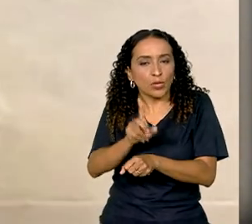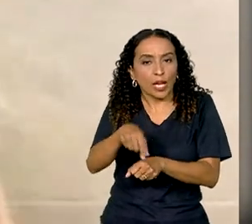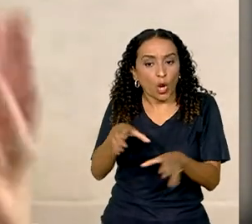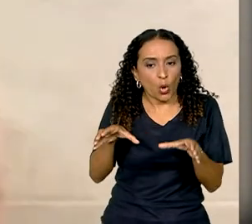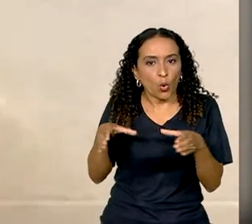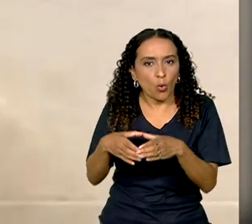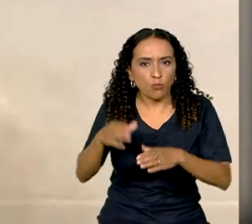equipe complementar.